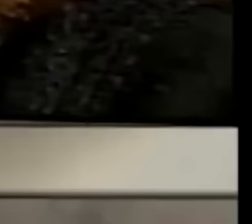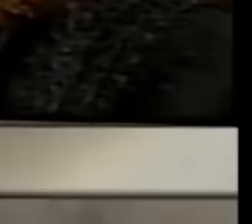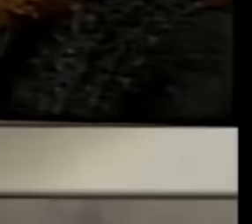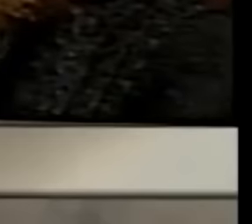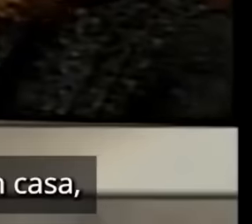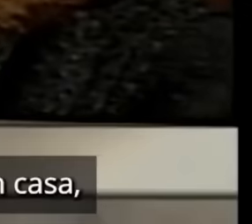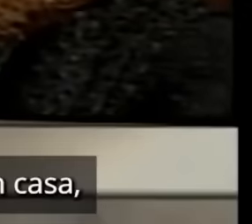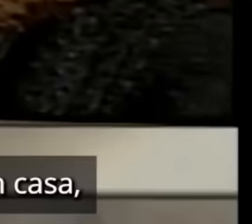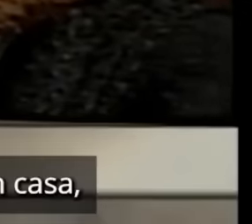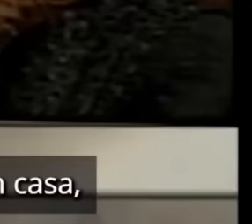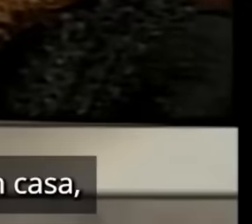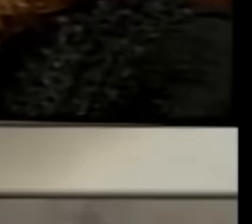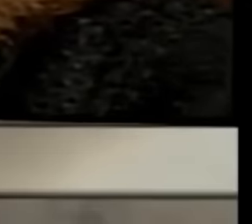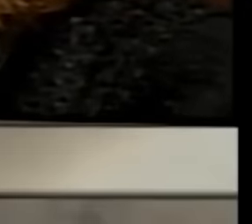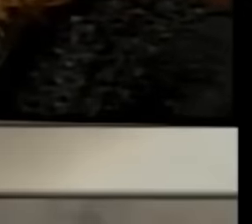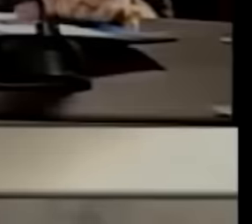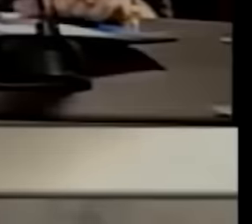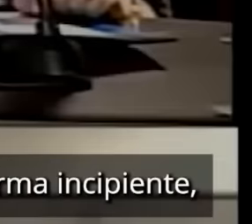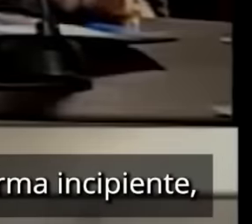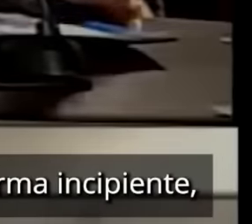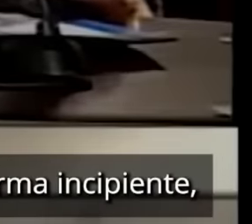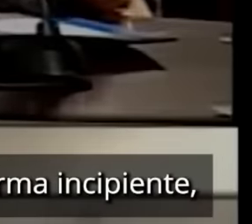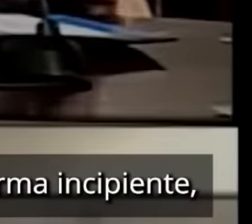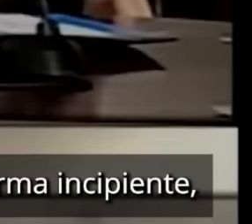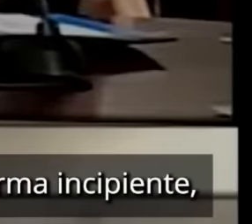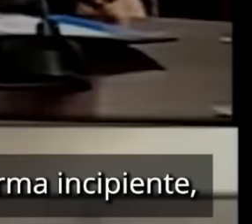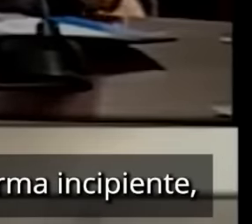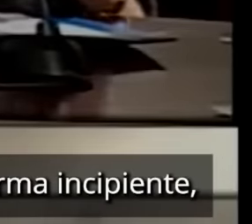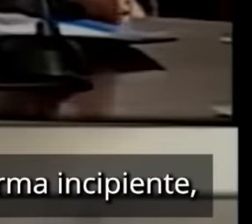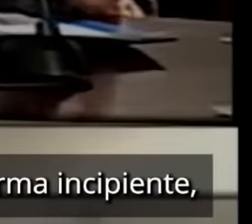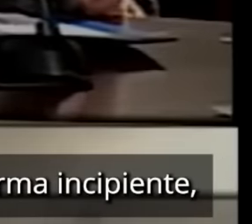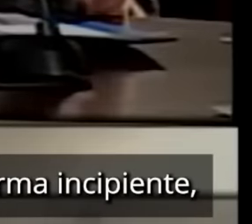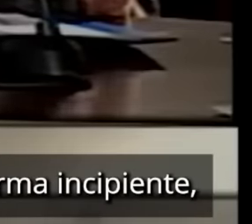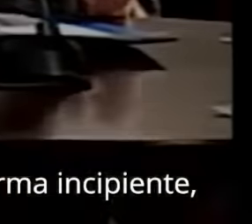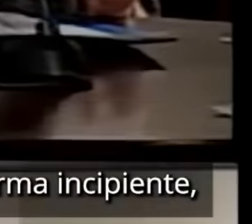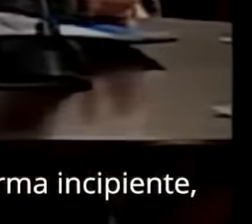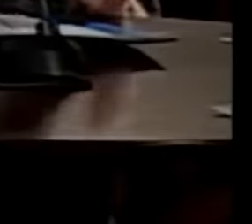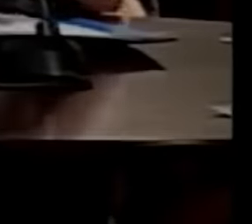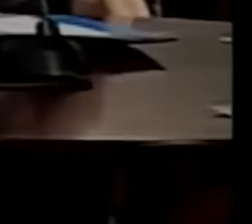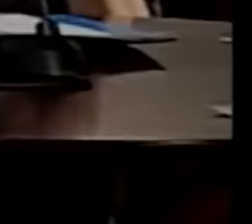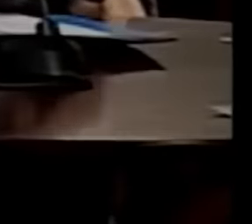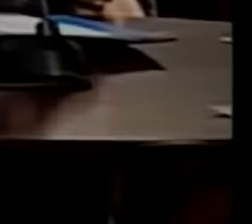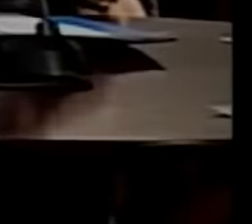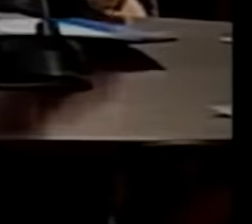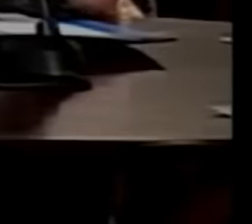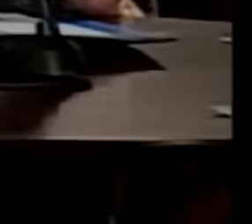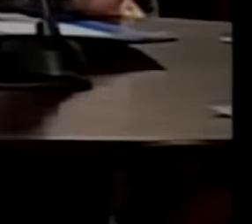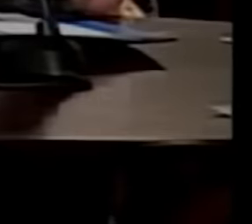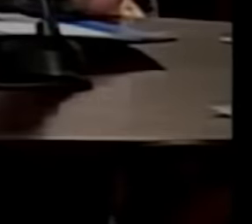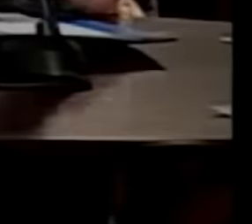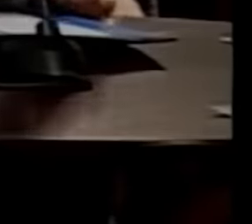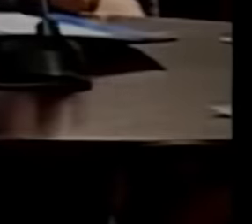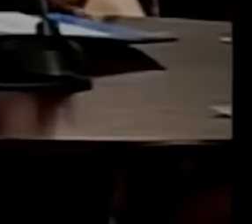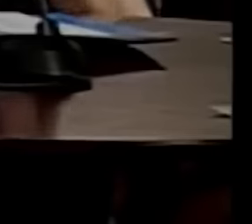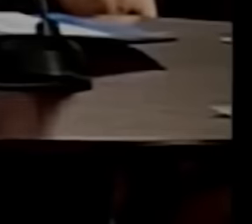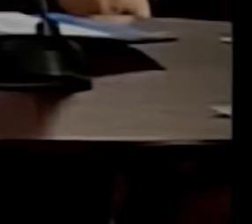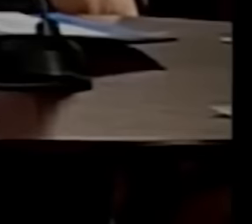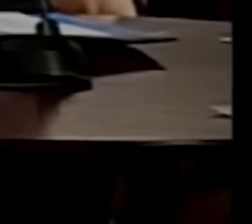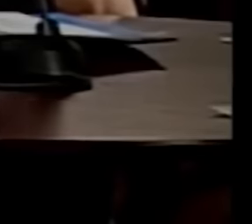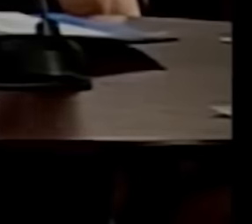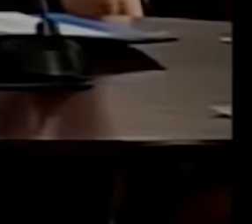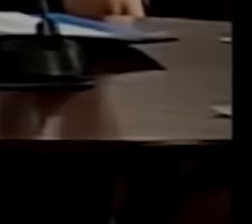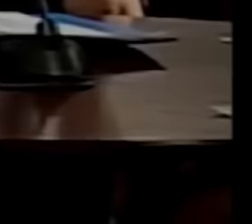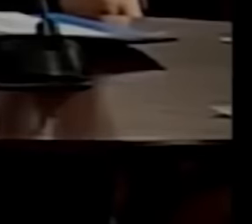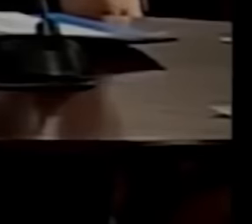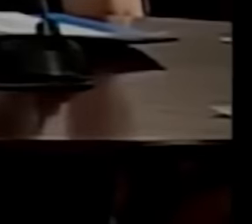em casa de forma incipiente mas não inexistente quando a gente